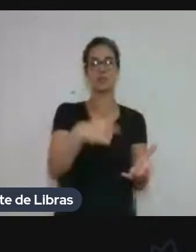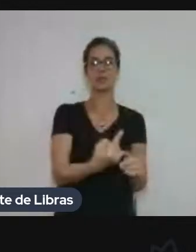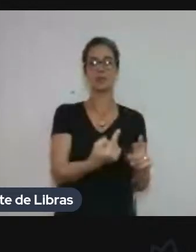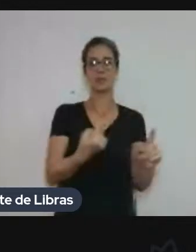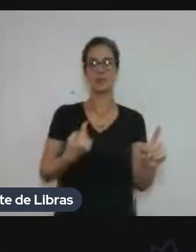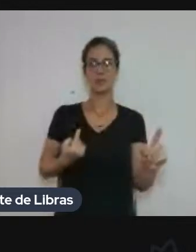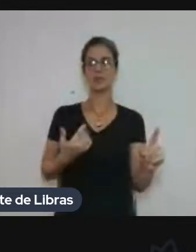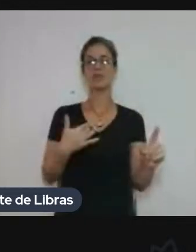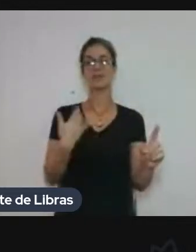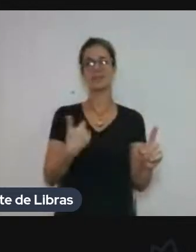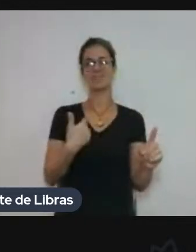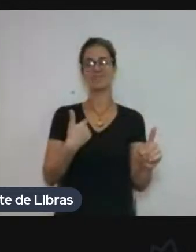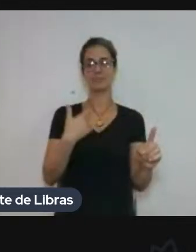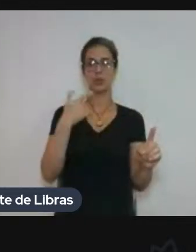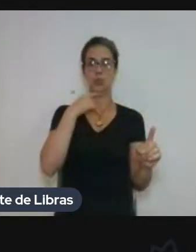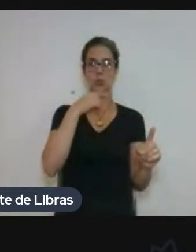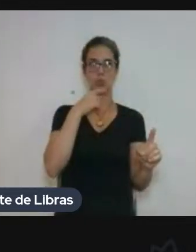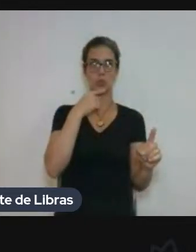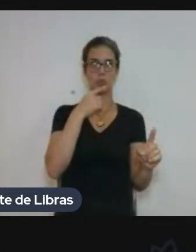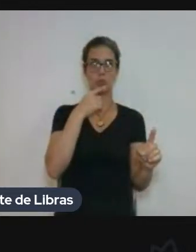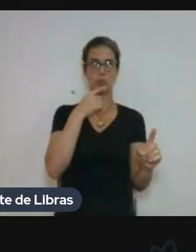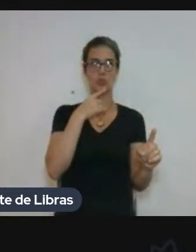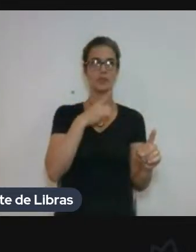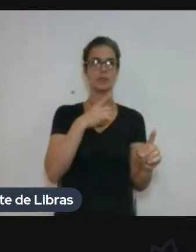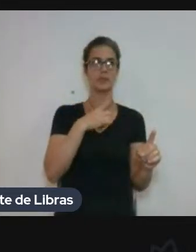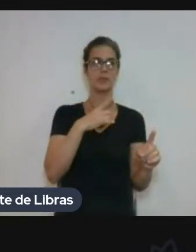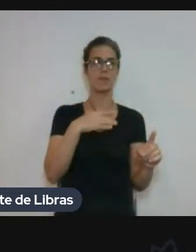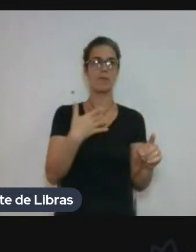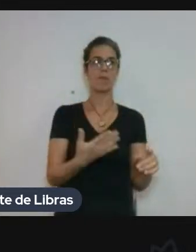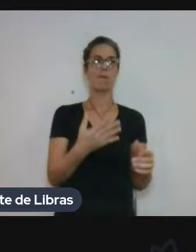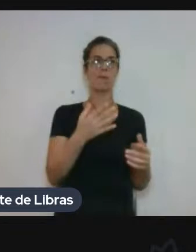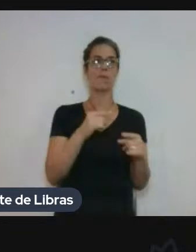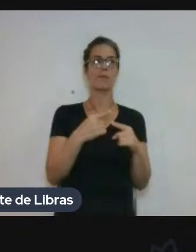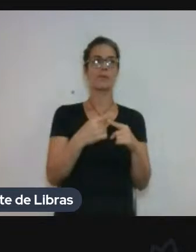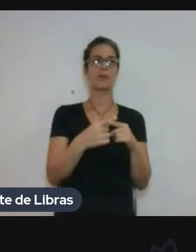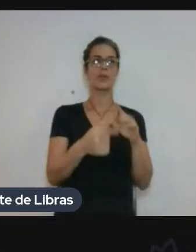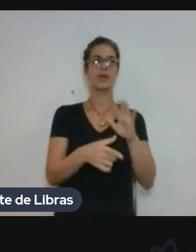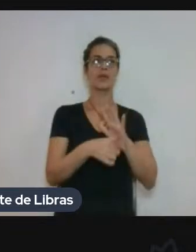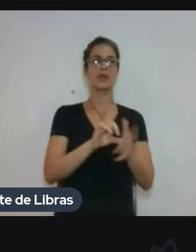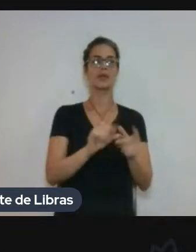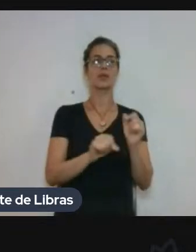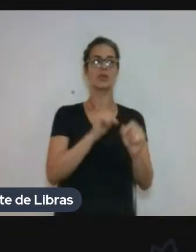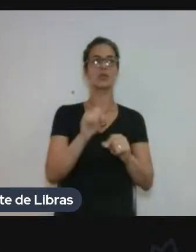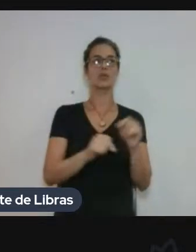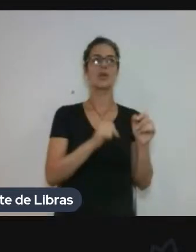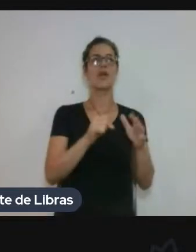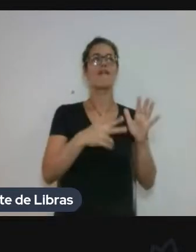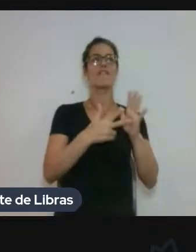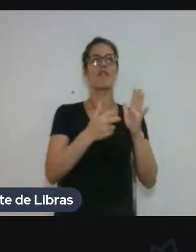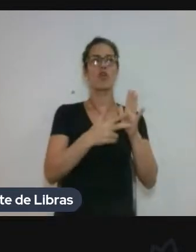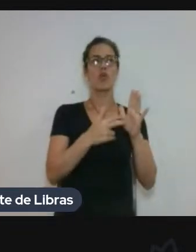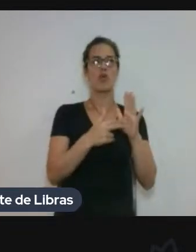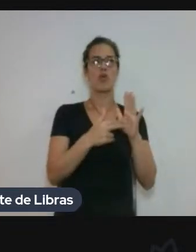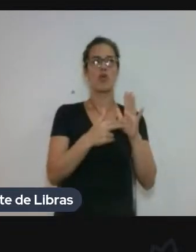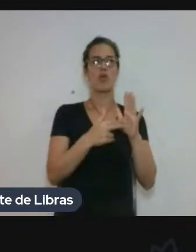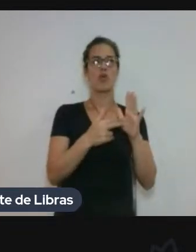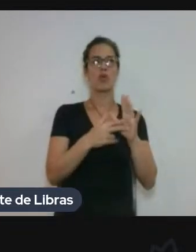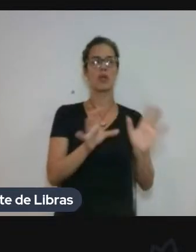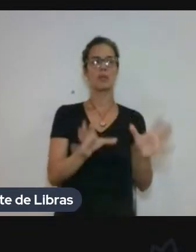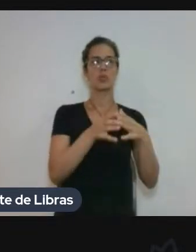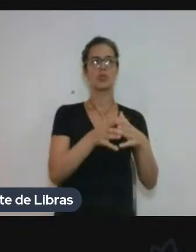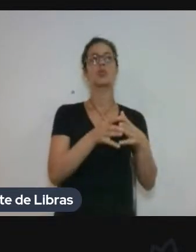com algumas dúvidas, né? Porque inicialmente se chamava vocabulário das migrações. Ou alguma coisa assim, né?